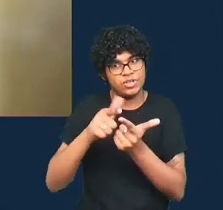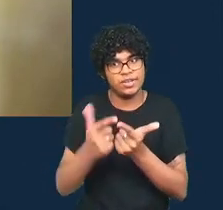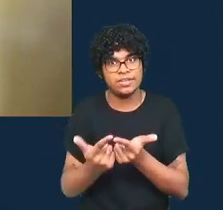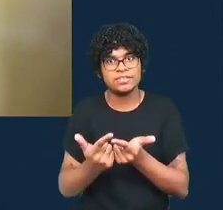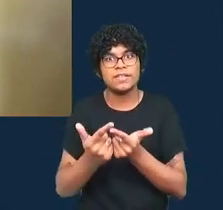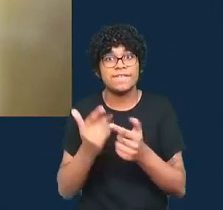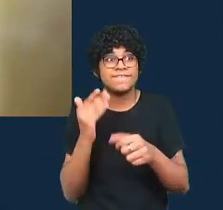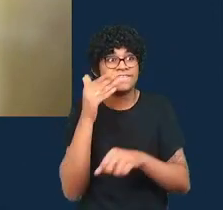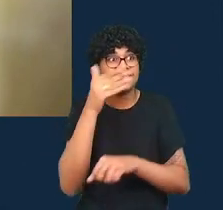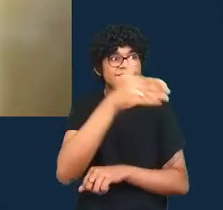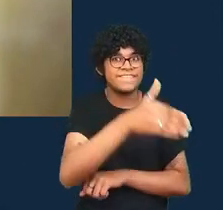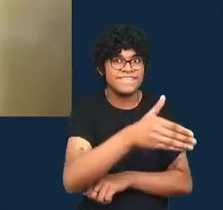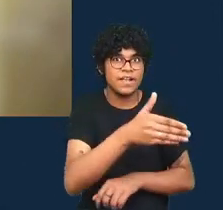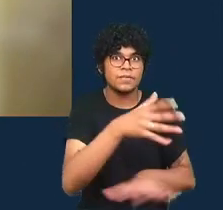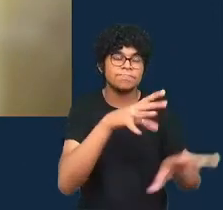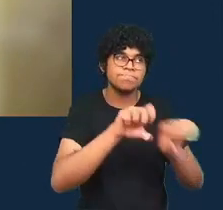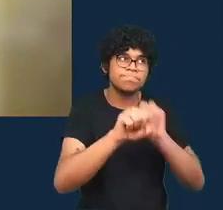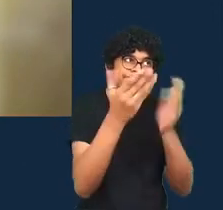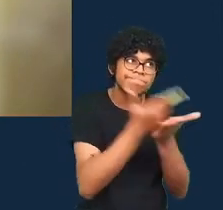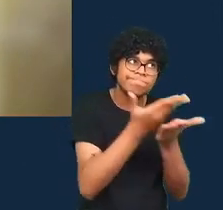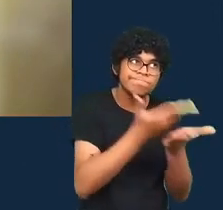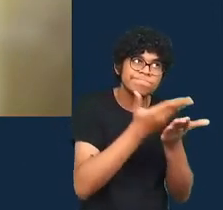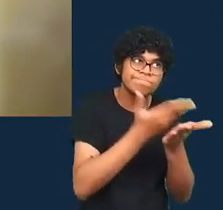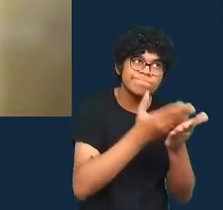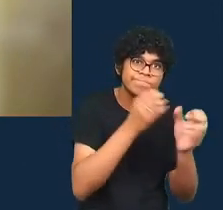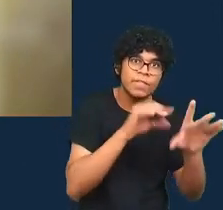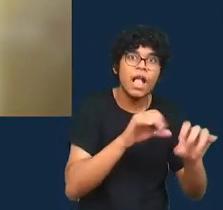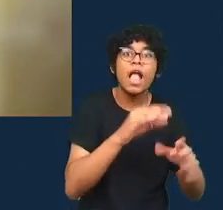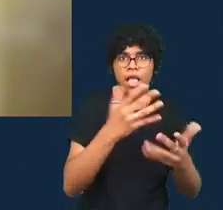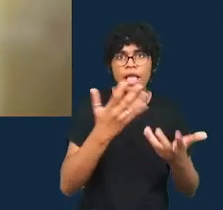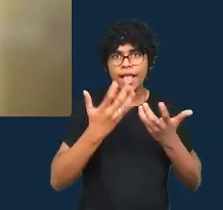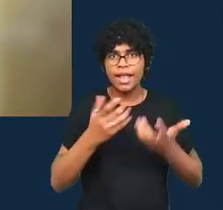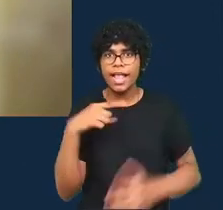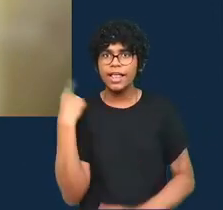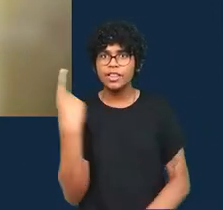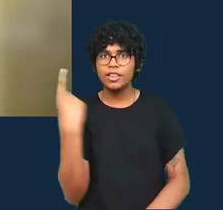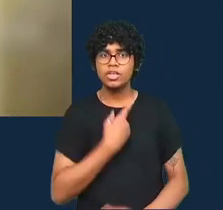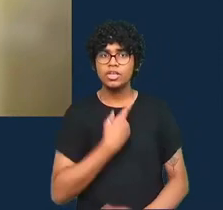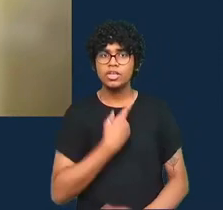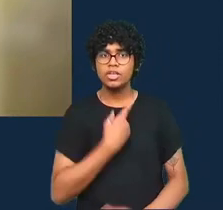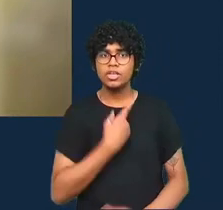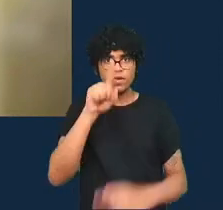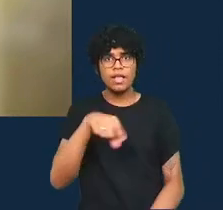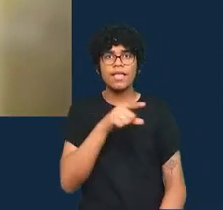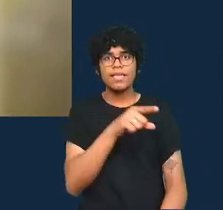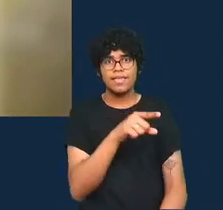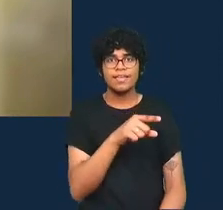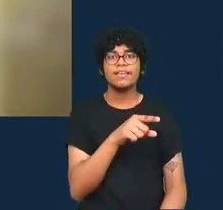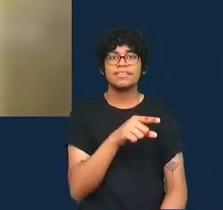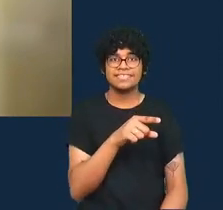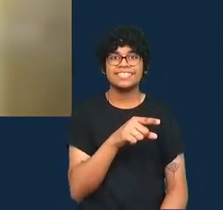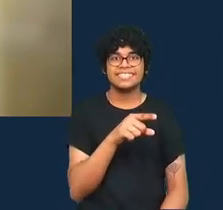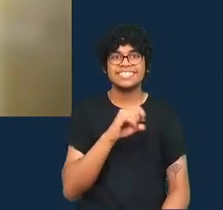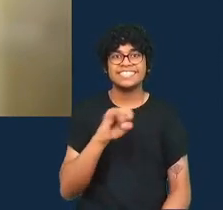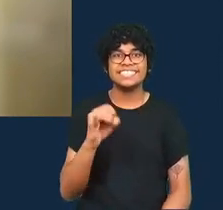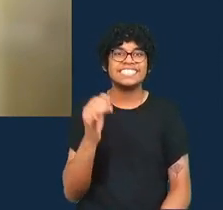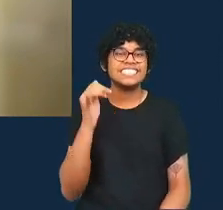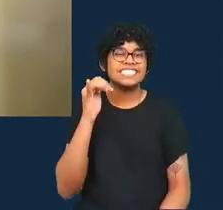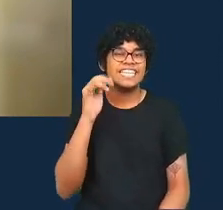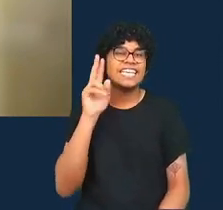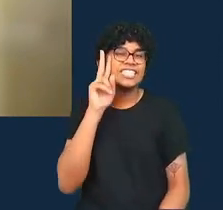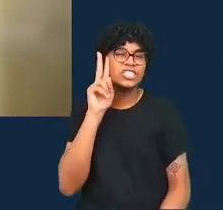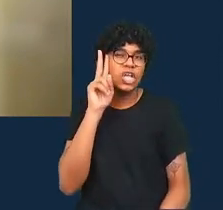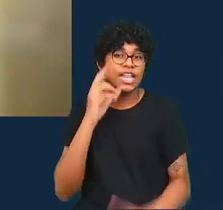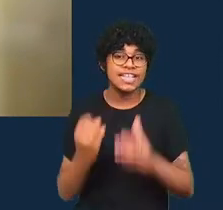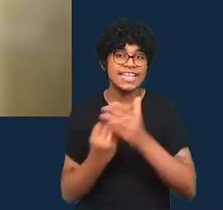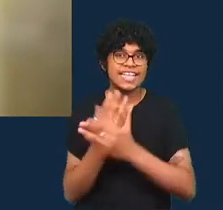capacitação dessas é isso que a gente quer então se a gente criar mais histórias aí a gente fala isso para eles se você criar